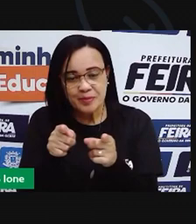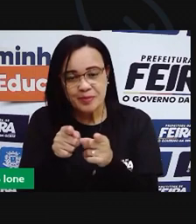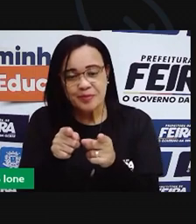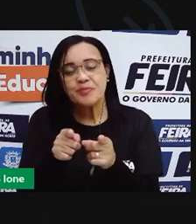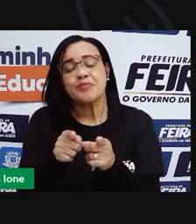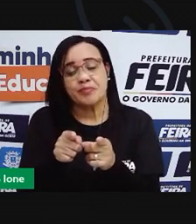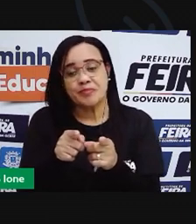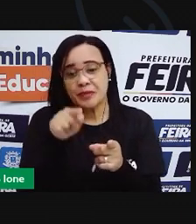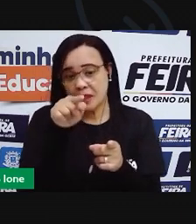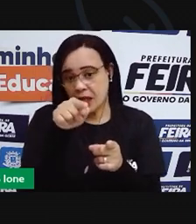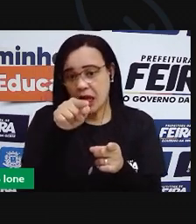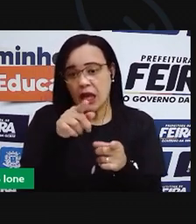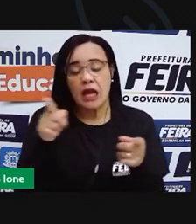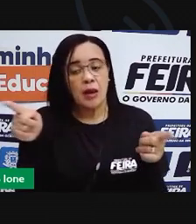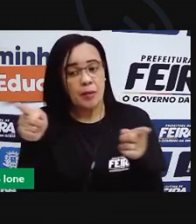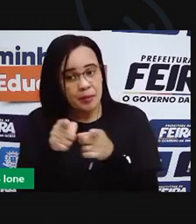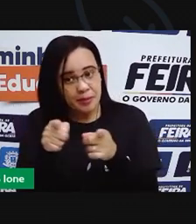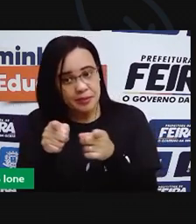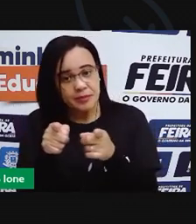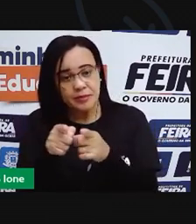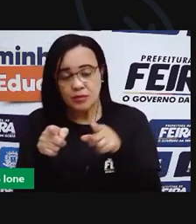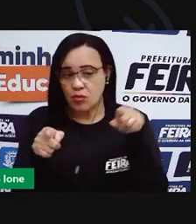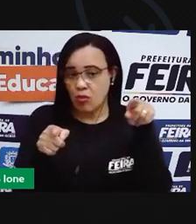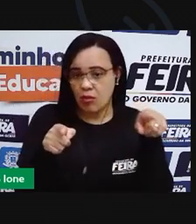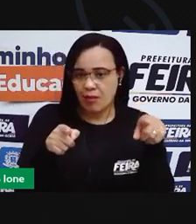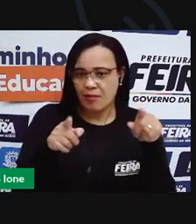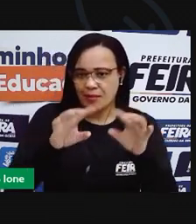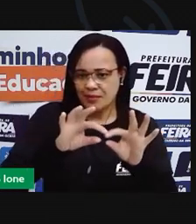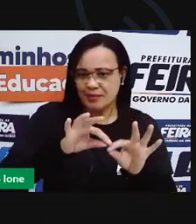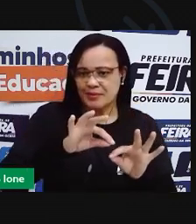menores do que estes outros.